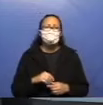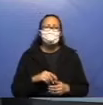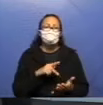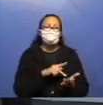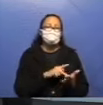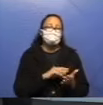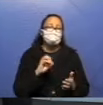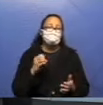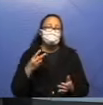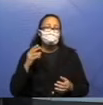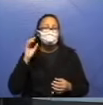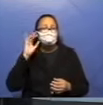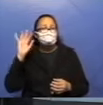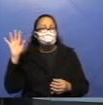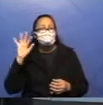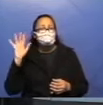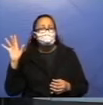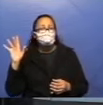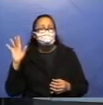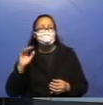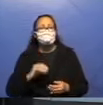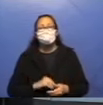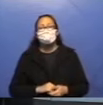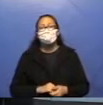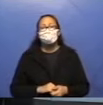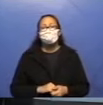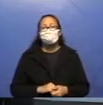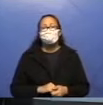Realidade ou ficção? Pense rápido.